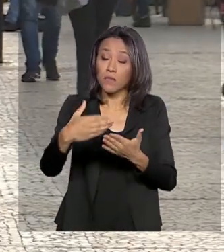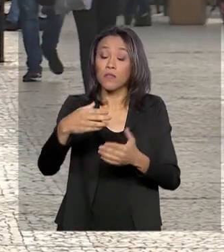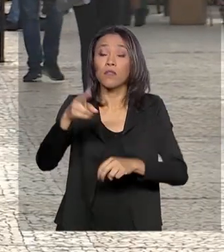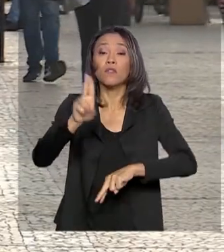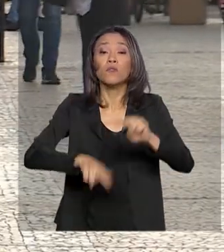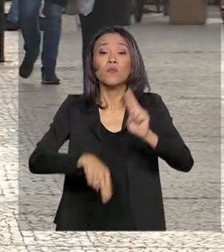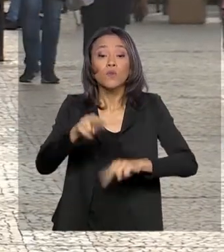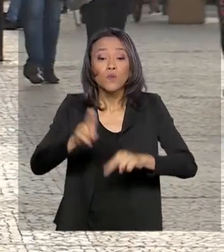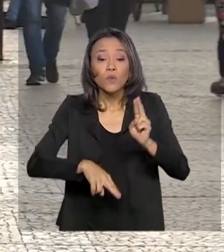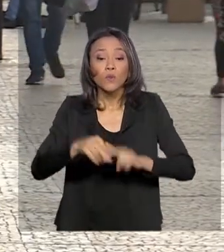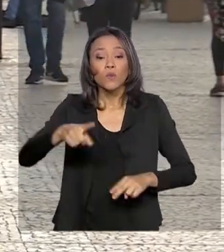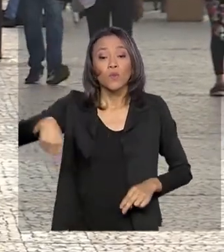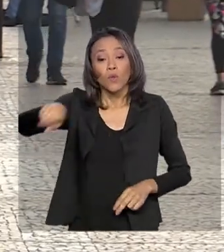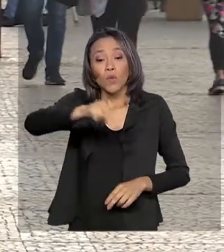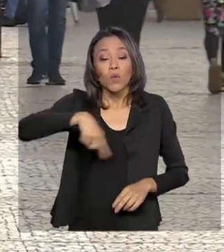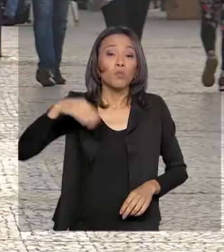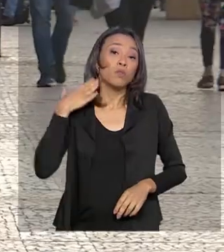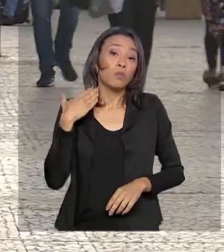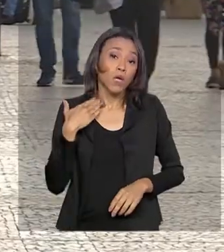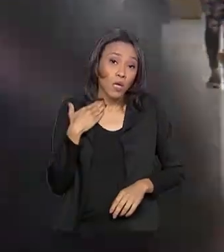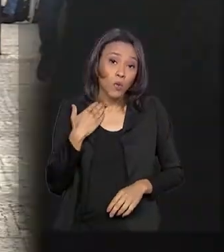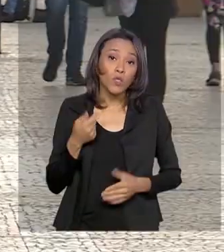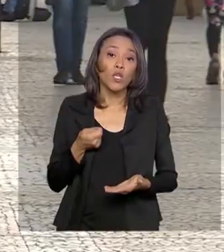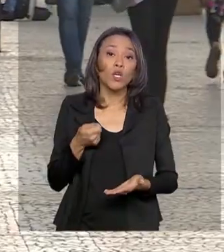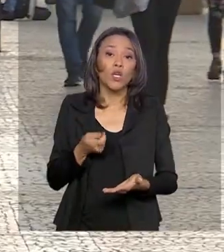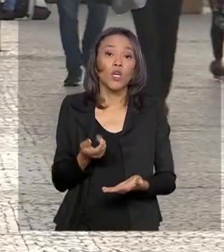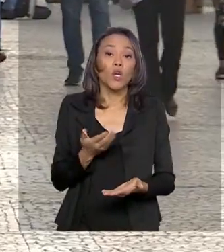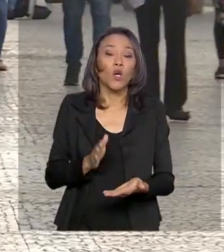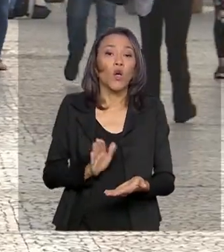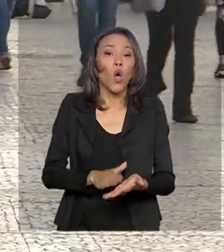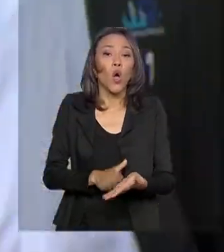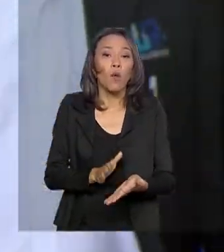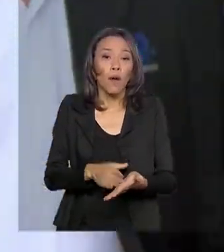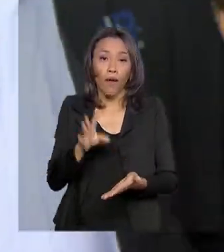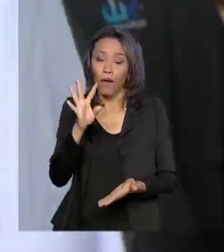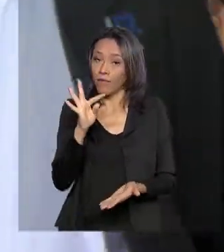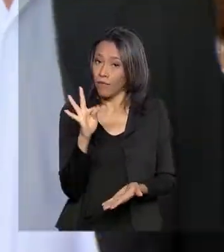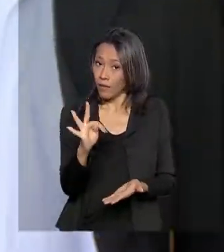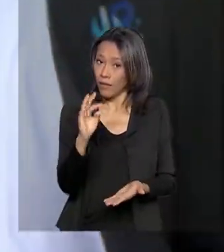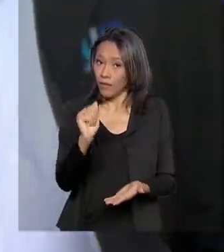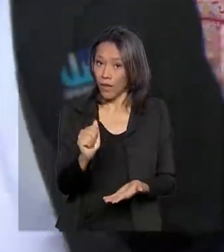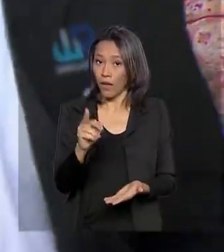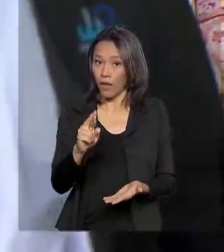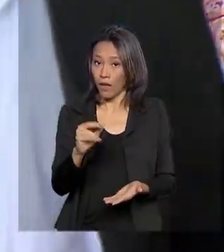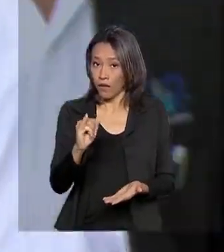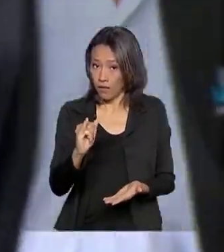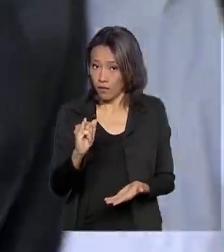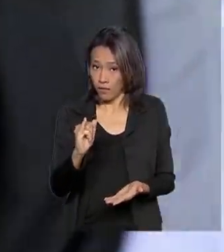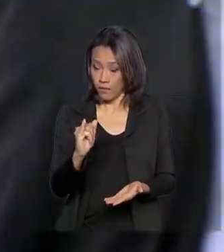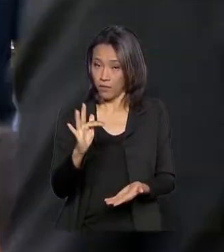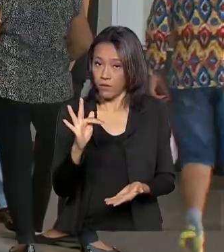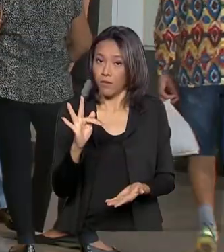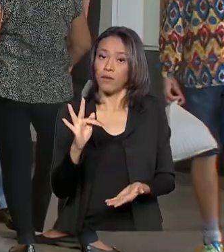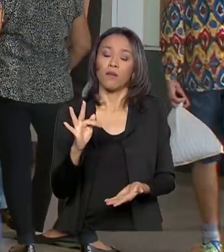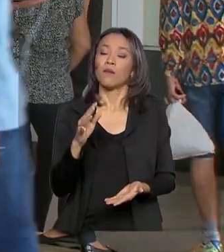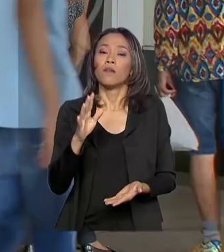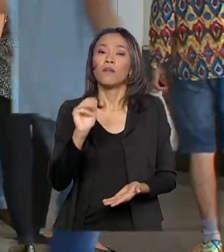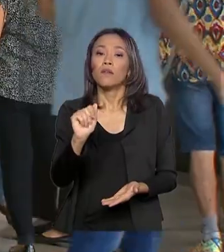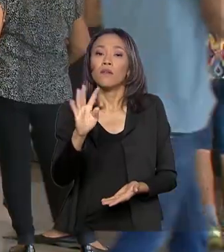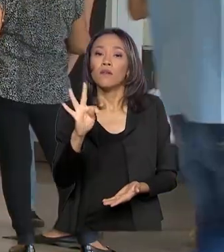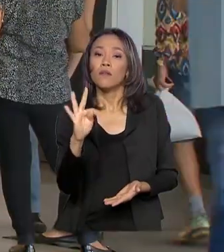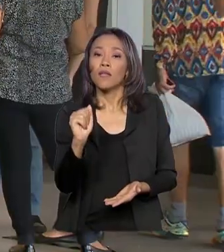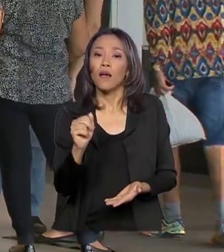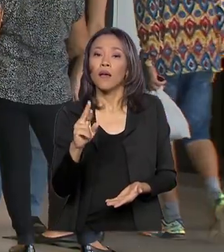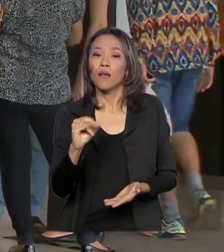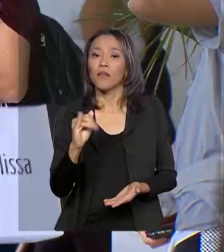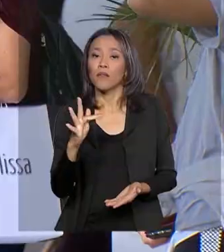os bancos que cobrarem tarifa pela disponibilização do cheque especial. Para os que não estiverem fazendo esta cobrança, a norma passa